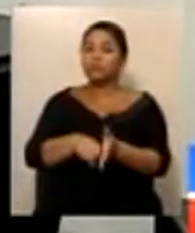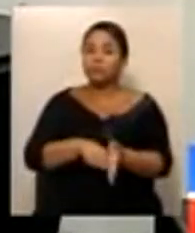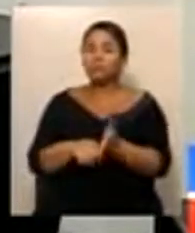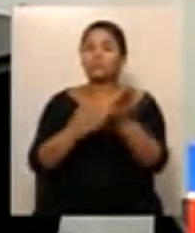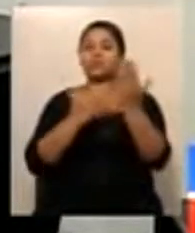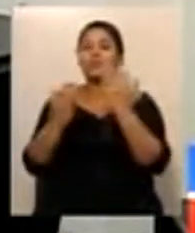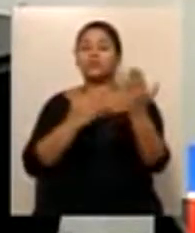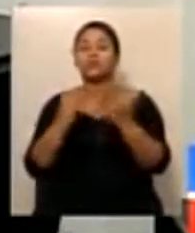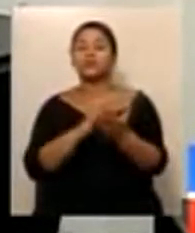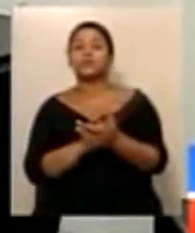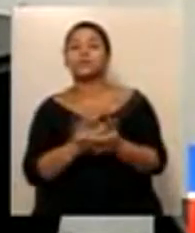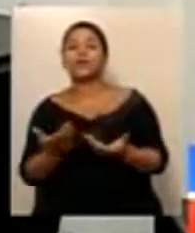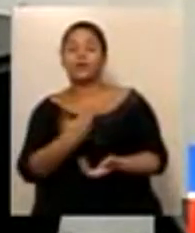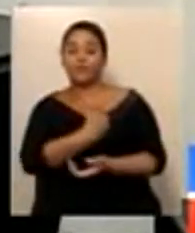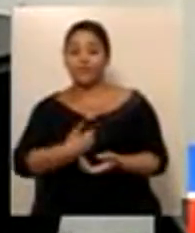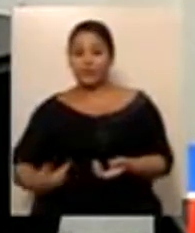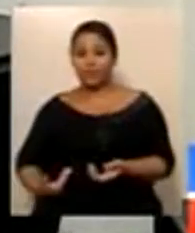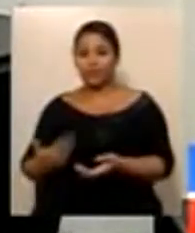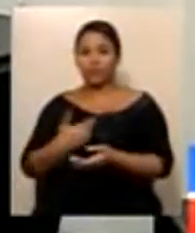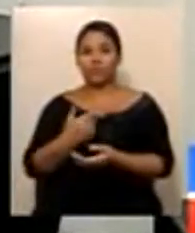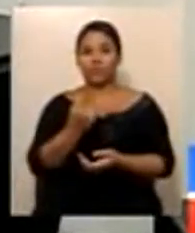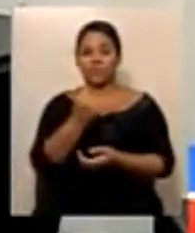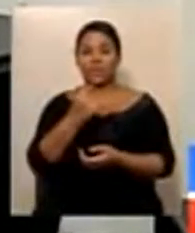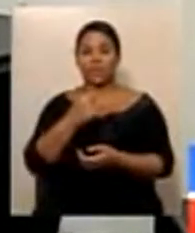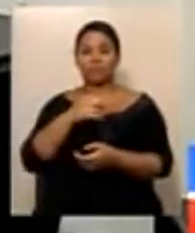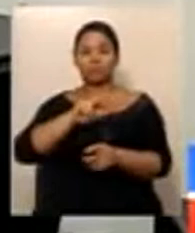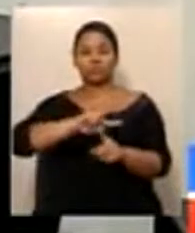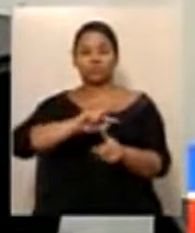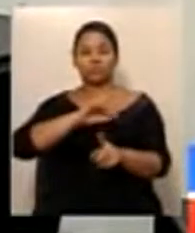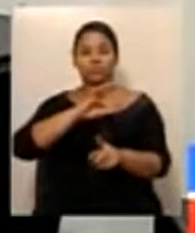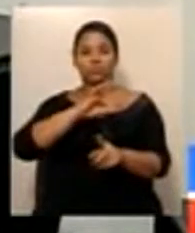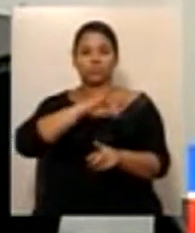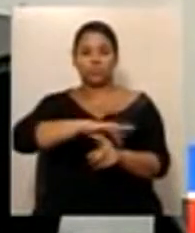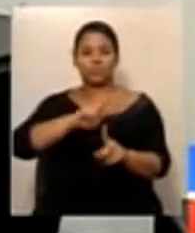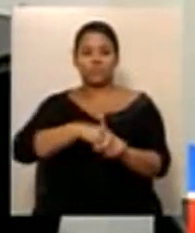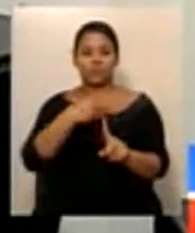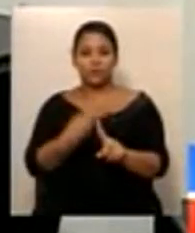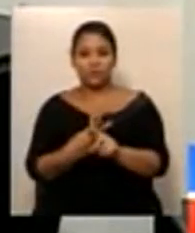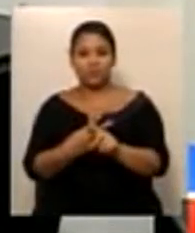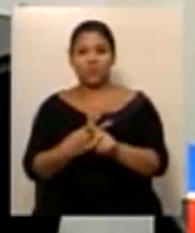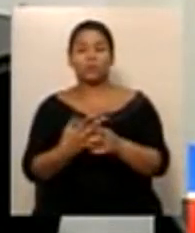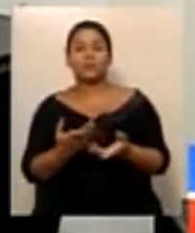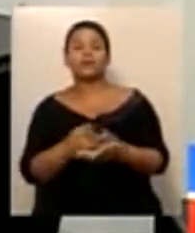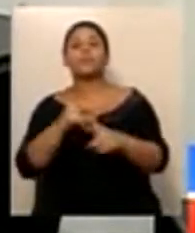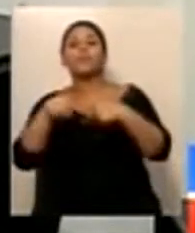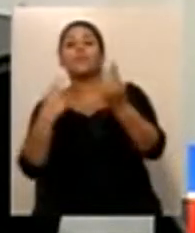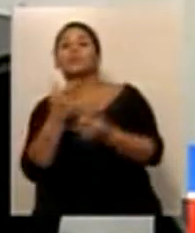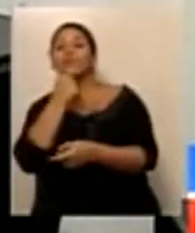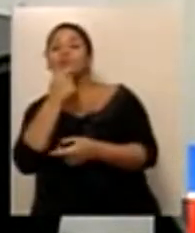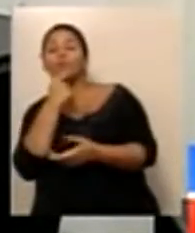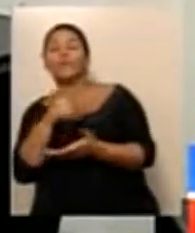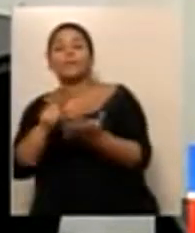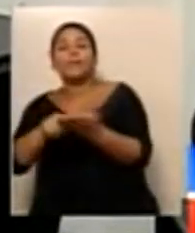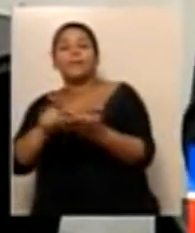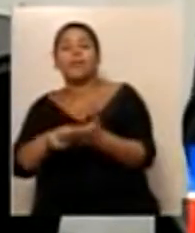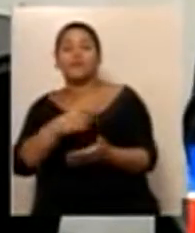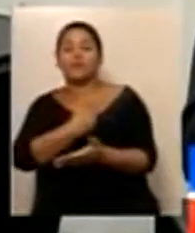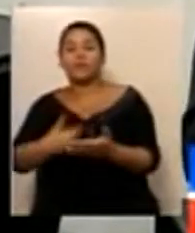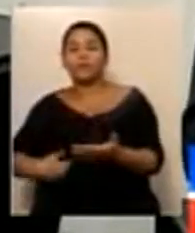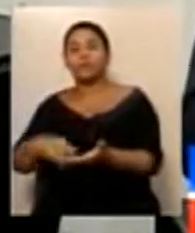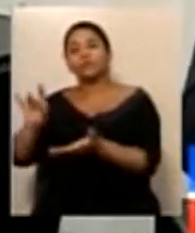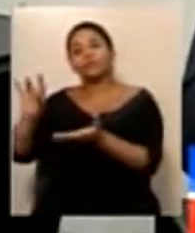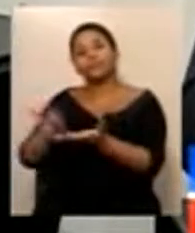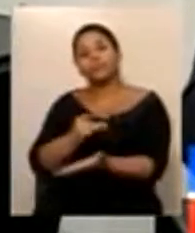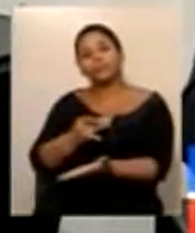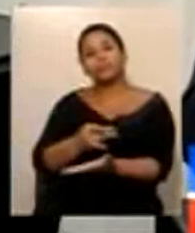governador e ele, sem querer, esse aumento vetava e deixava a casa numa situação realmente complicada. Porque, quando